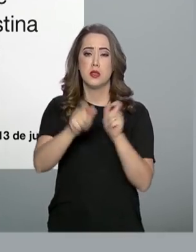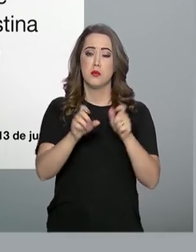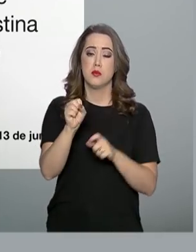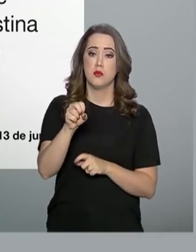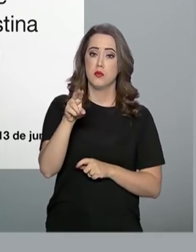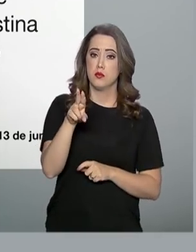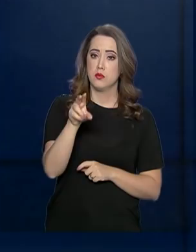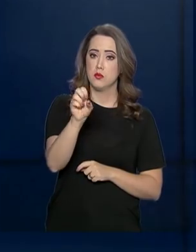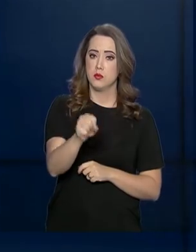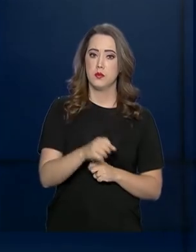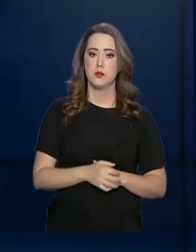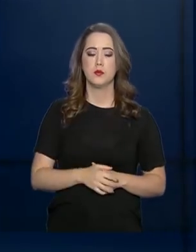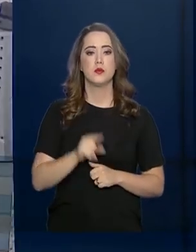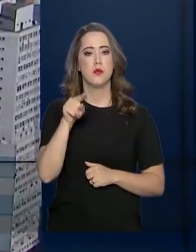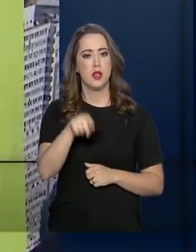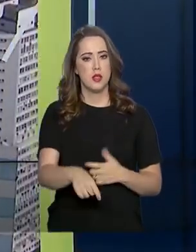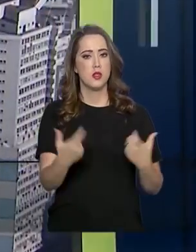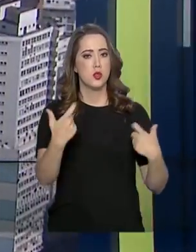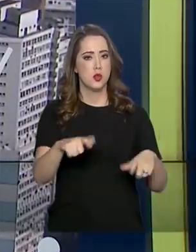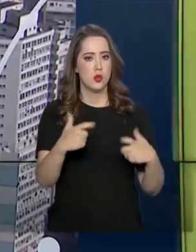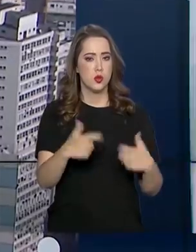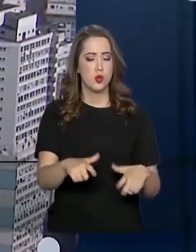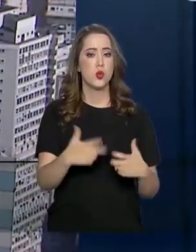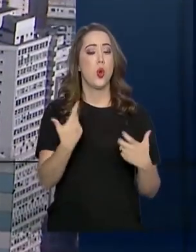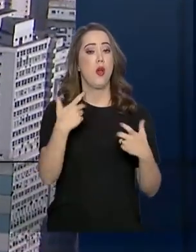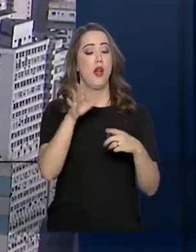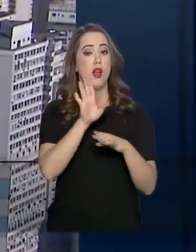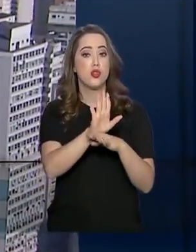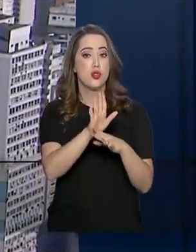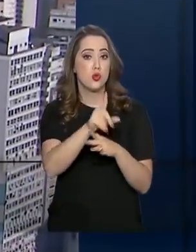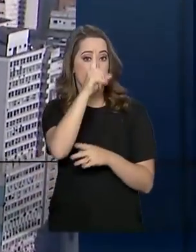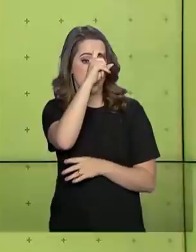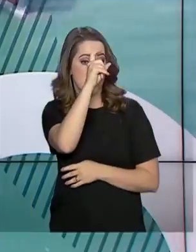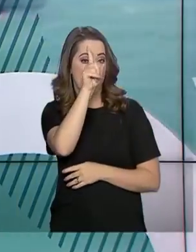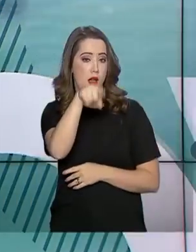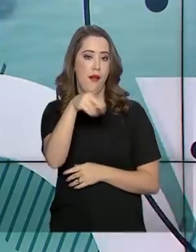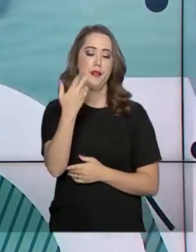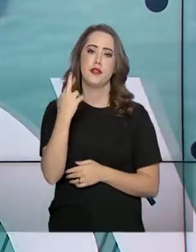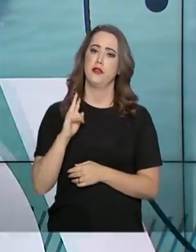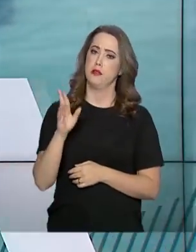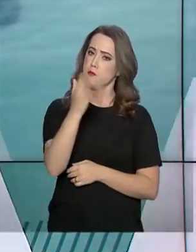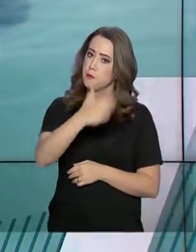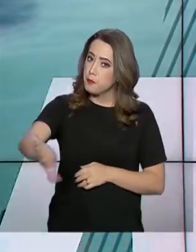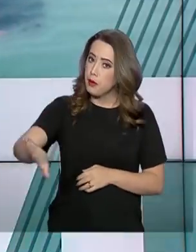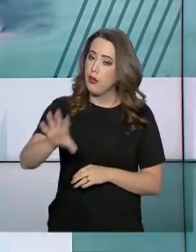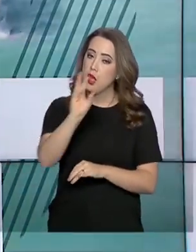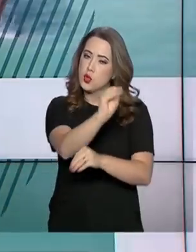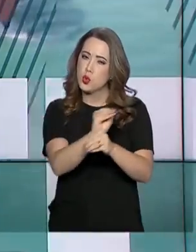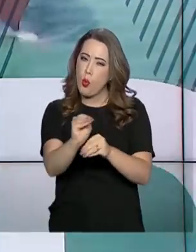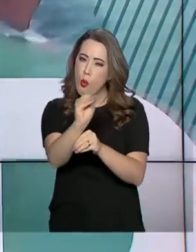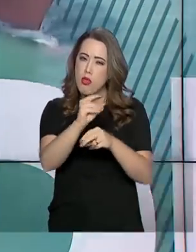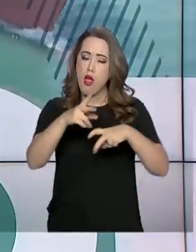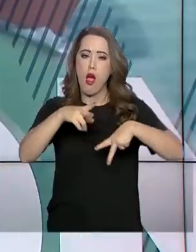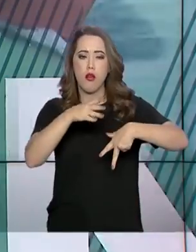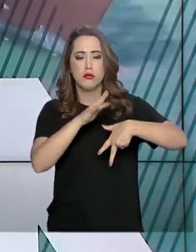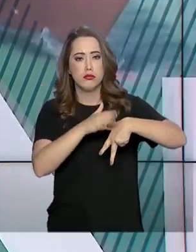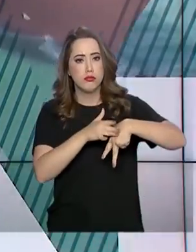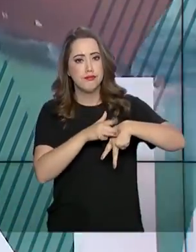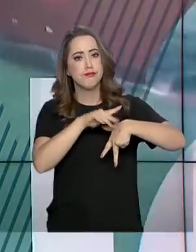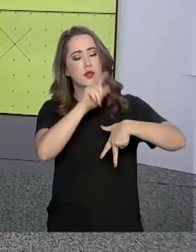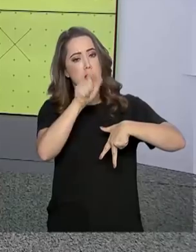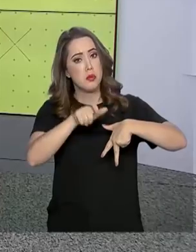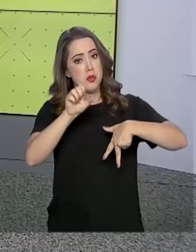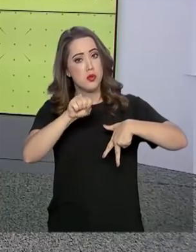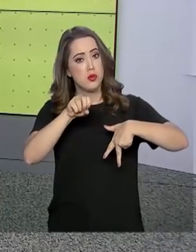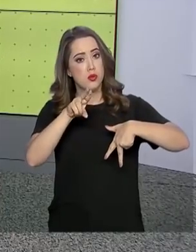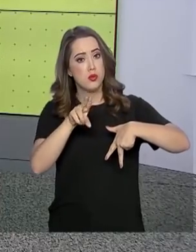usuários do SUS. Essas entidades filantrópicas são responsáveis por metade dos atendimentos do Sistema Único de Saúde.